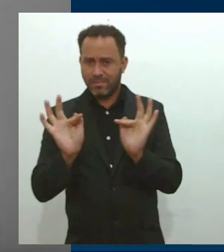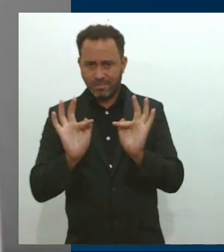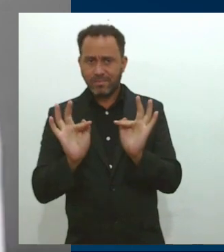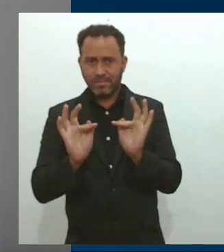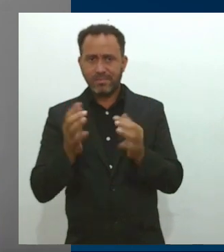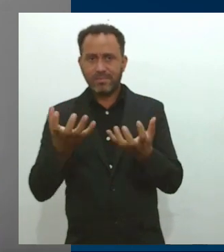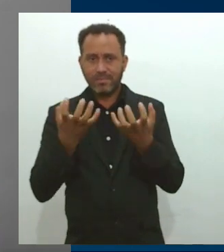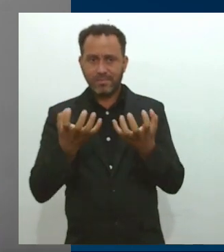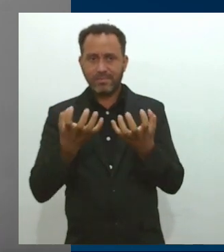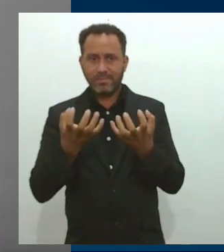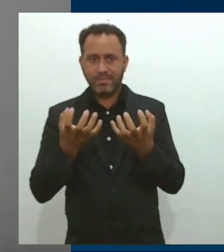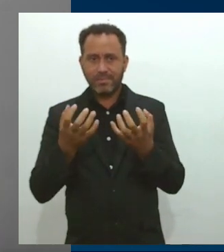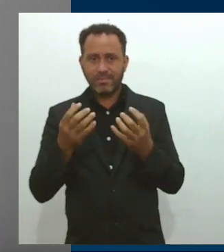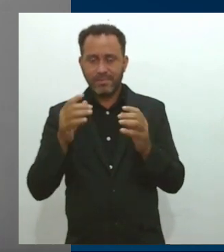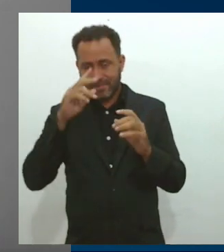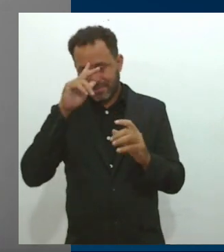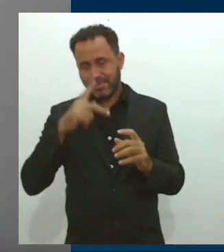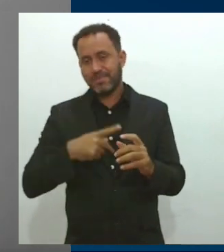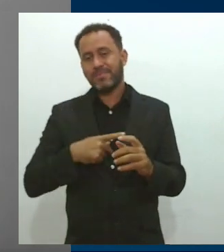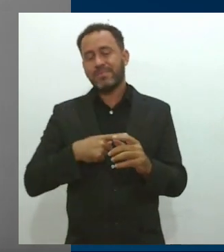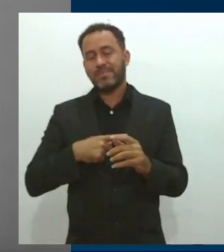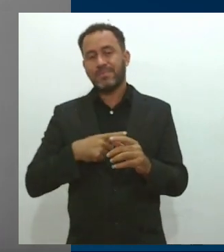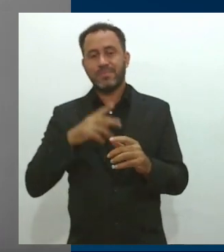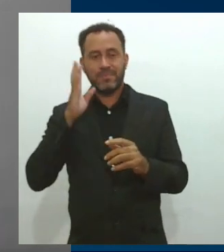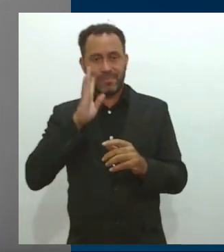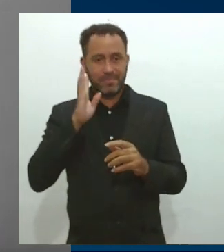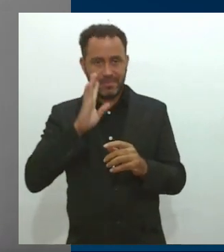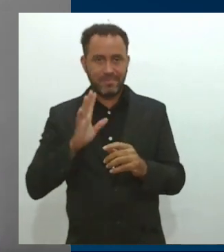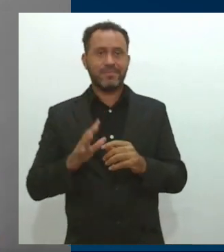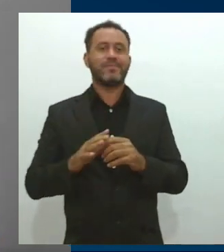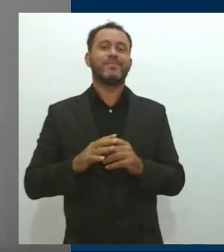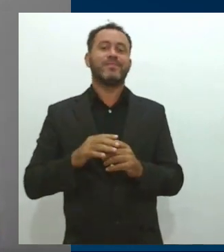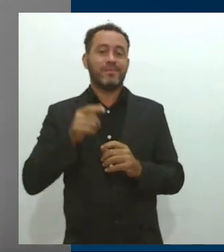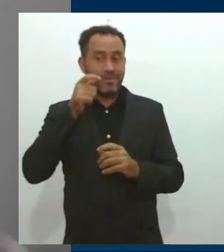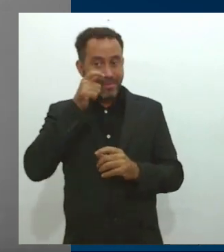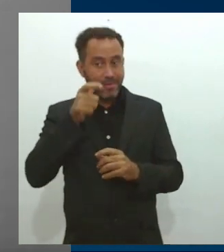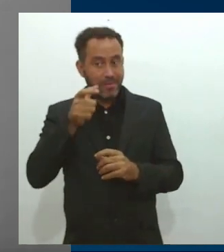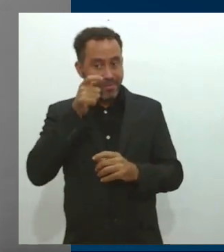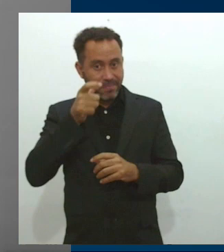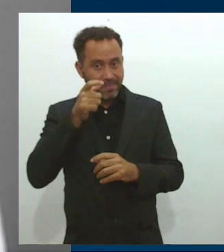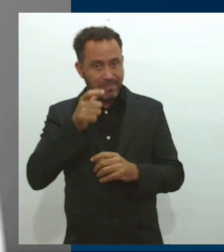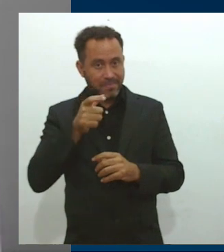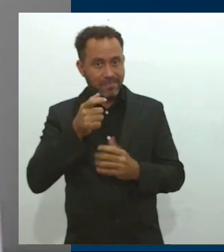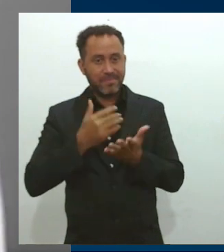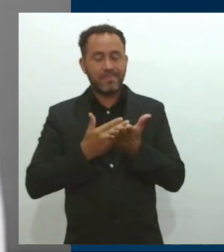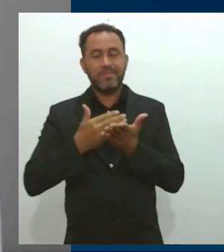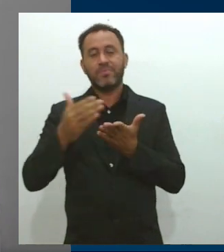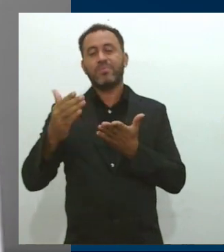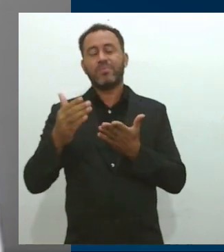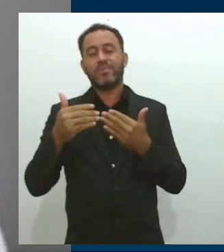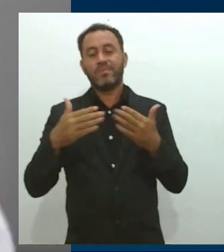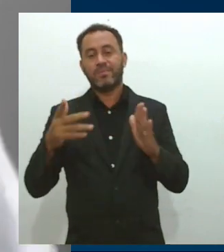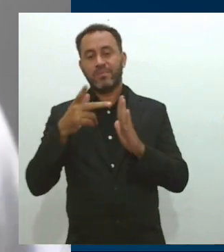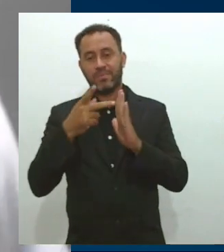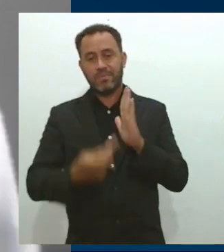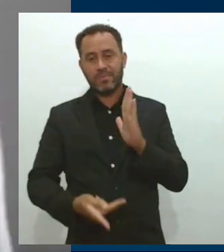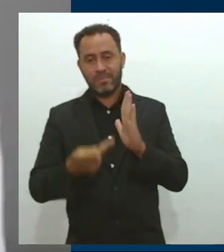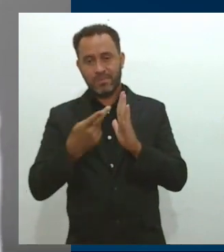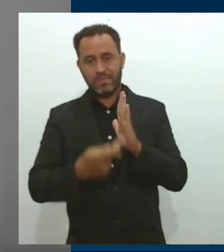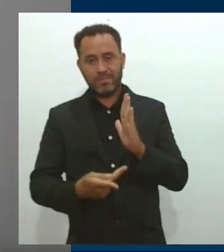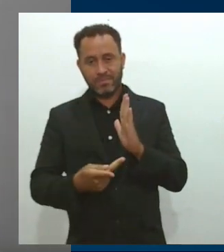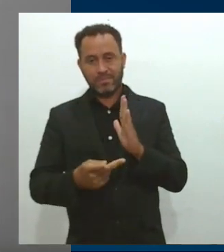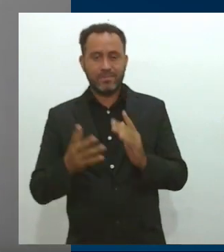coisa que é realmente muito íntimo para a gente, entendeu? E que a gente tinha uma visão desde o início. Então, está sendo